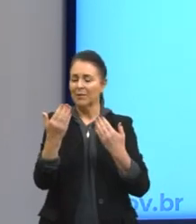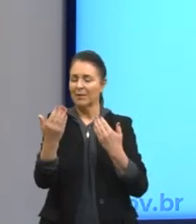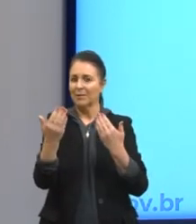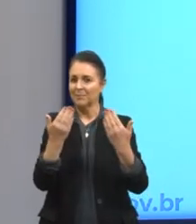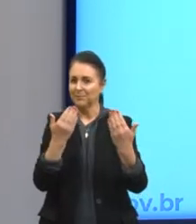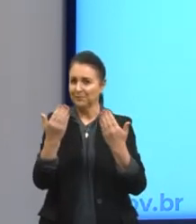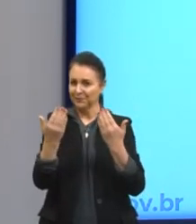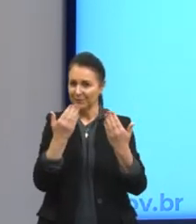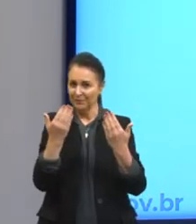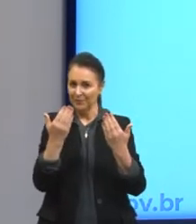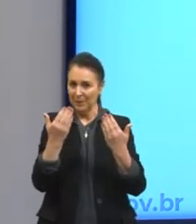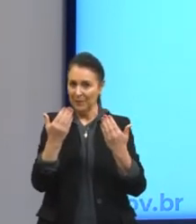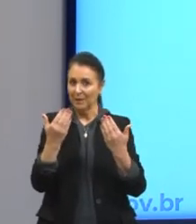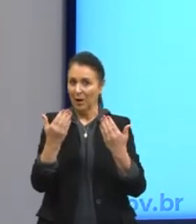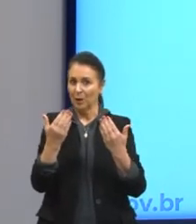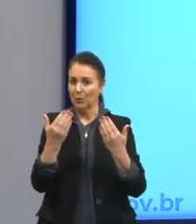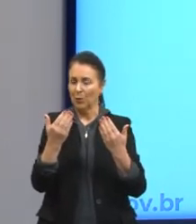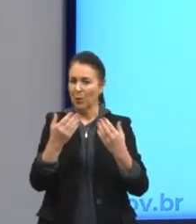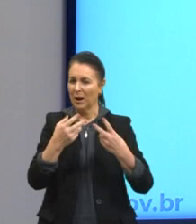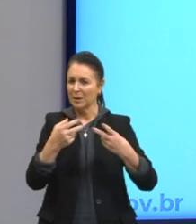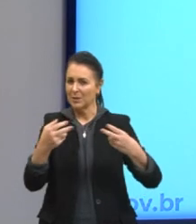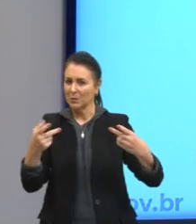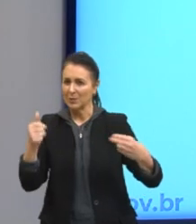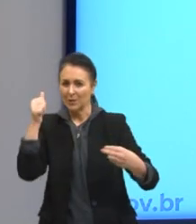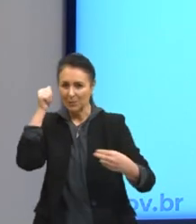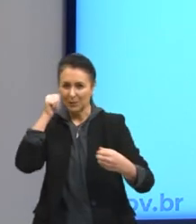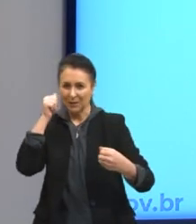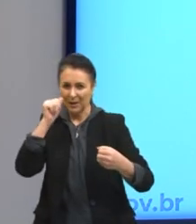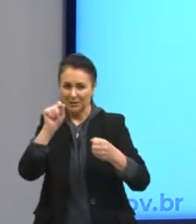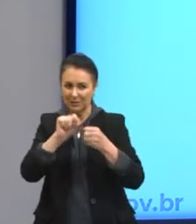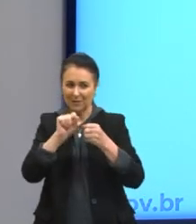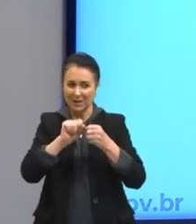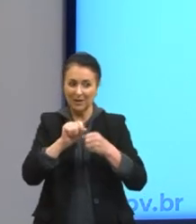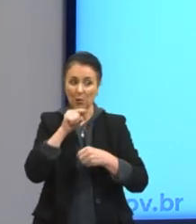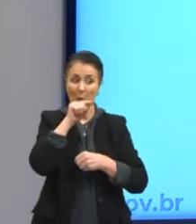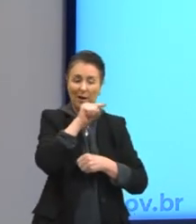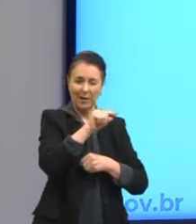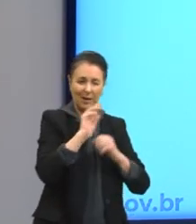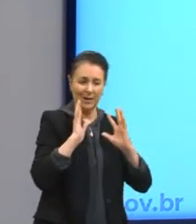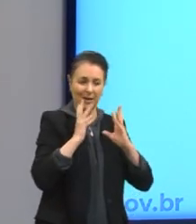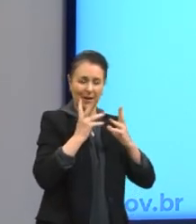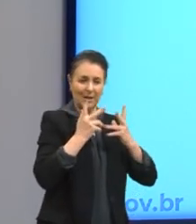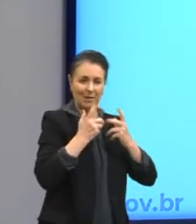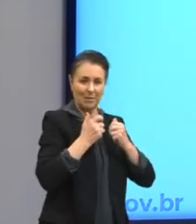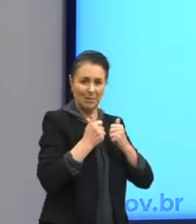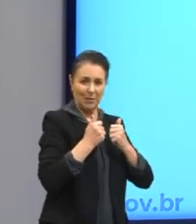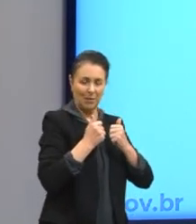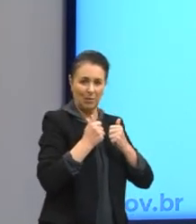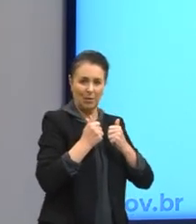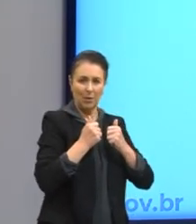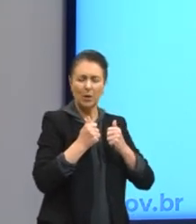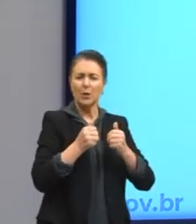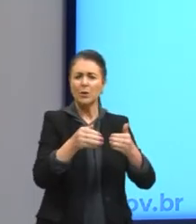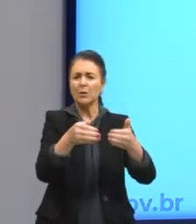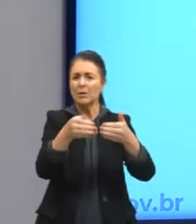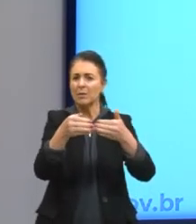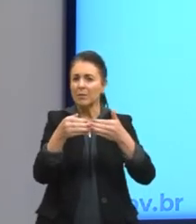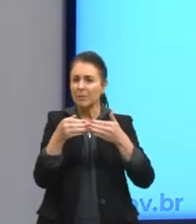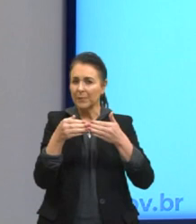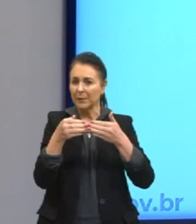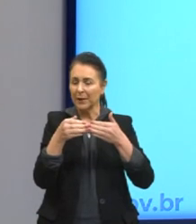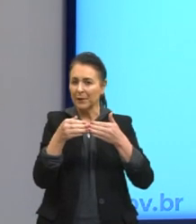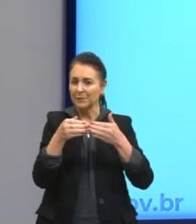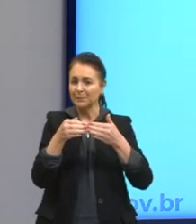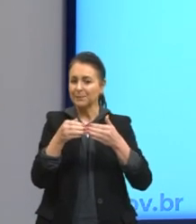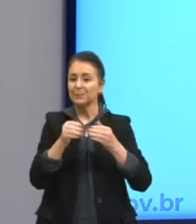atitudes femininas com as atitudes desse animal. Então, que nos pede ali? Quais são as